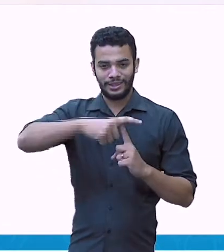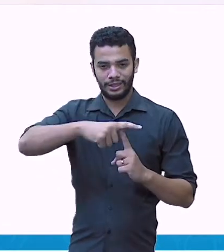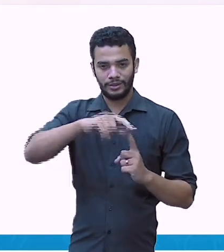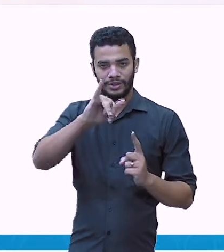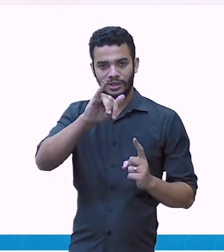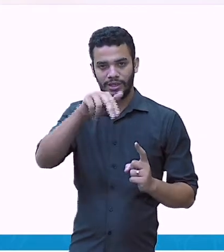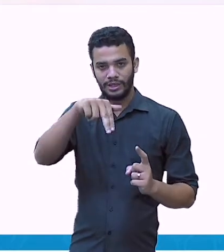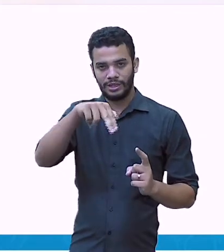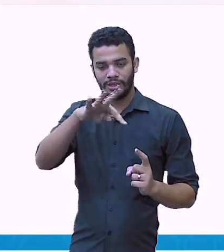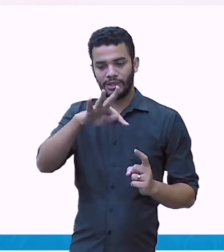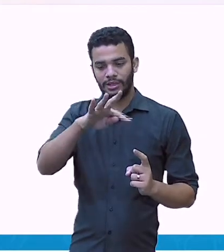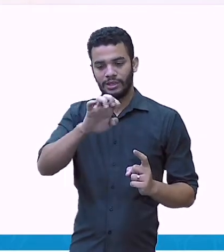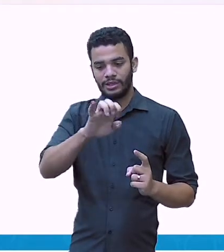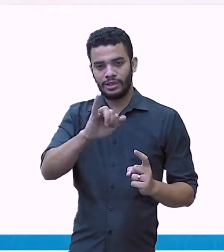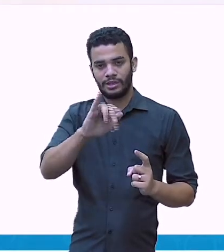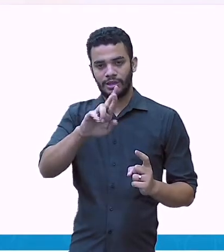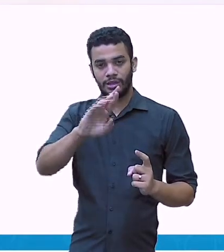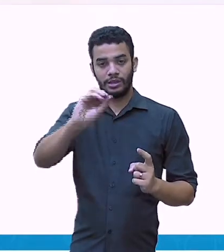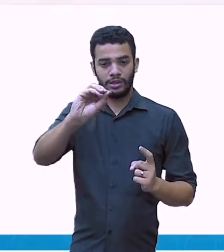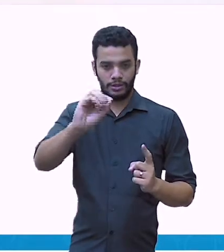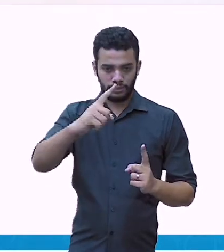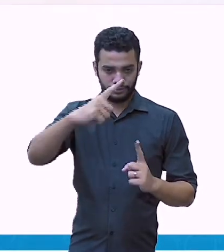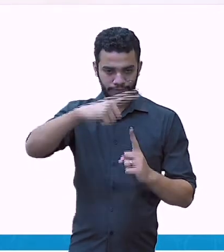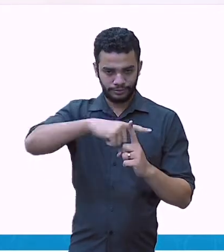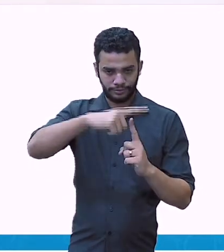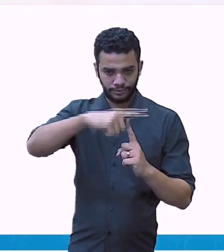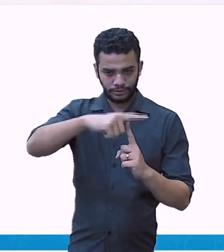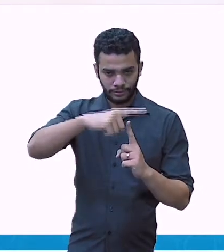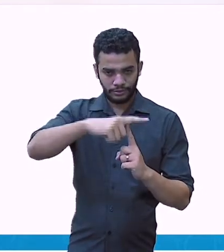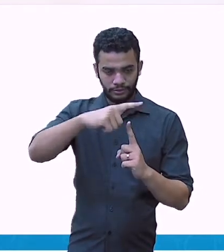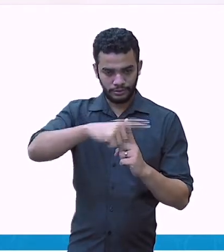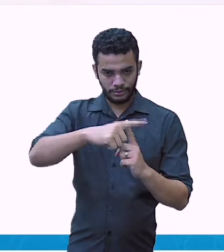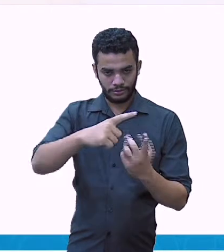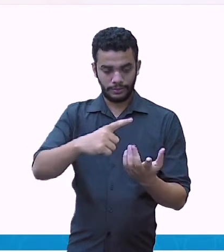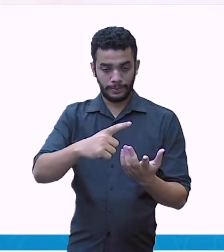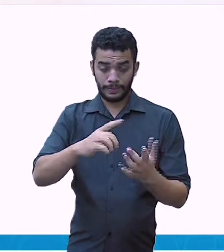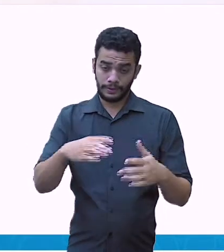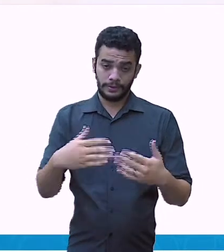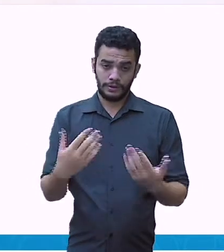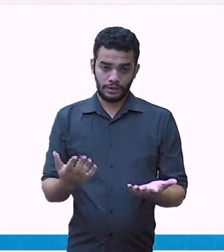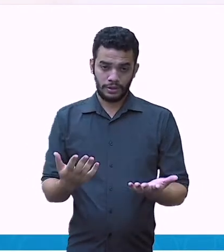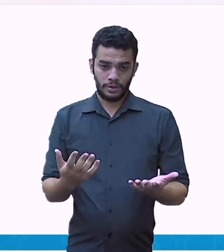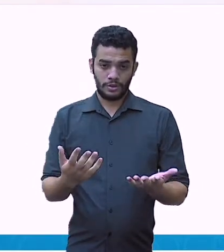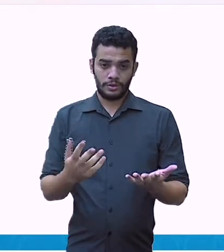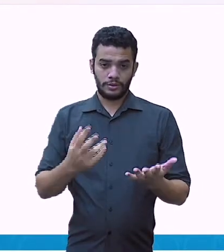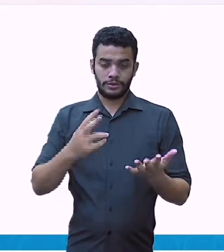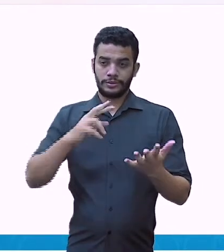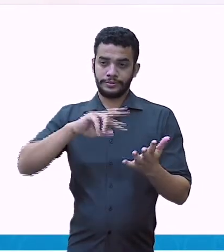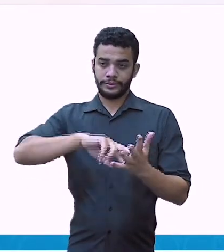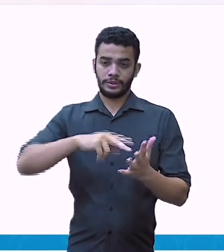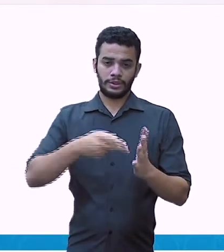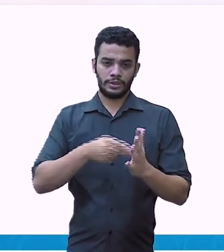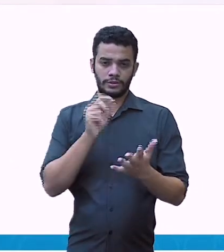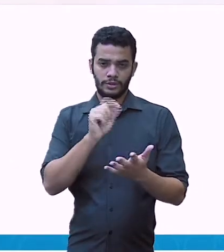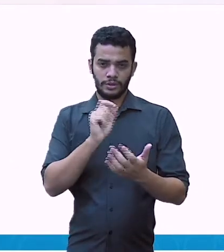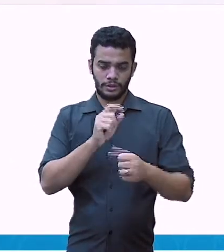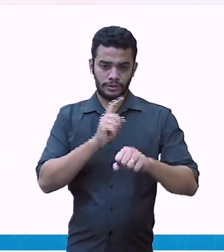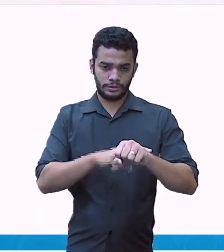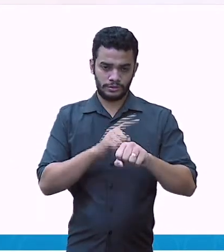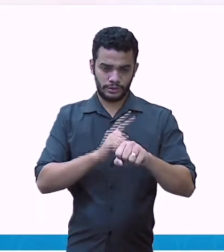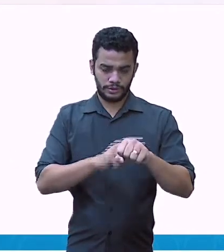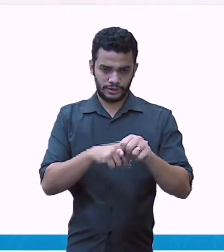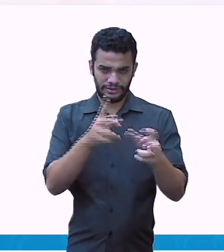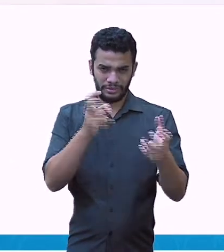inteiros, tá? Aqui, olha, lembrando que quando a gente vai olhar a